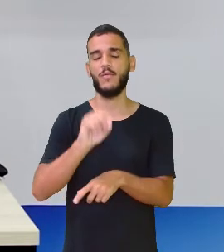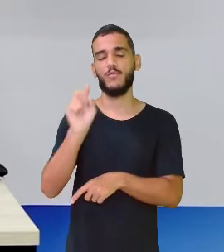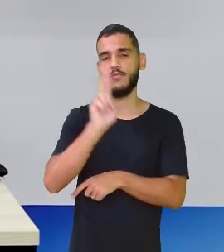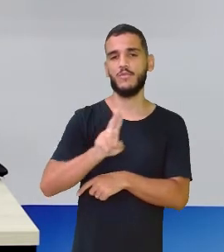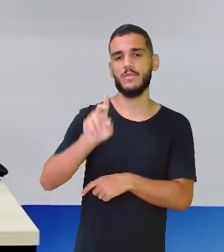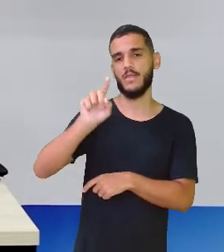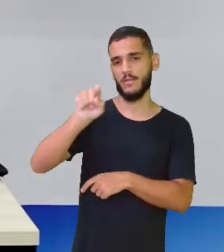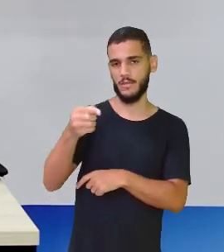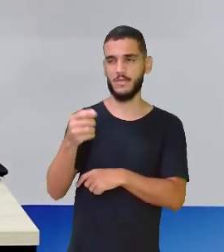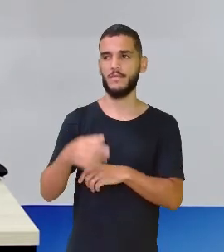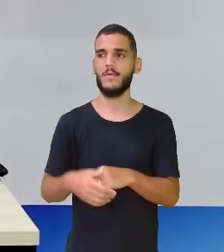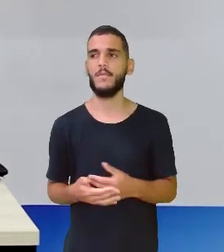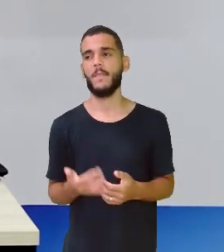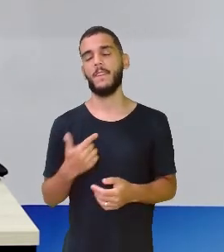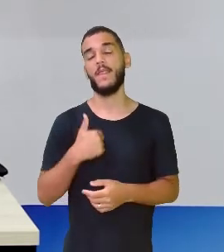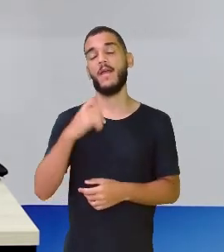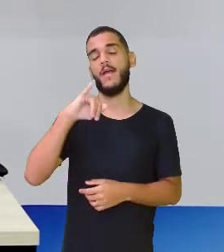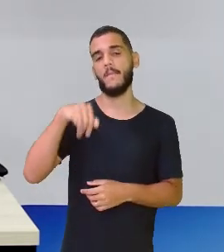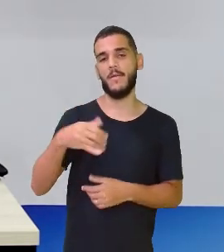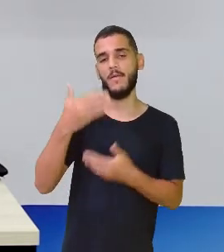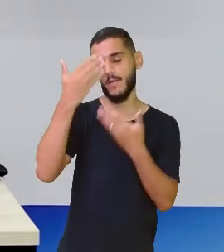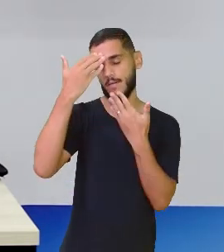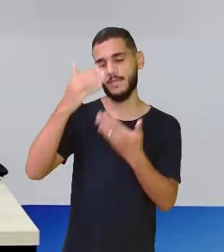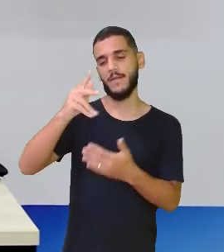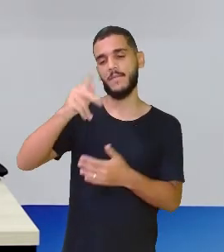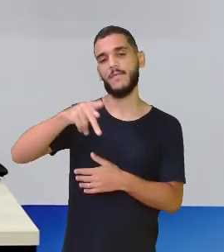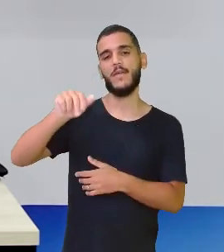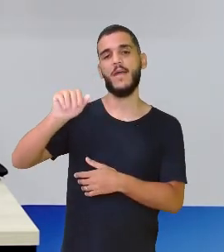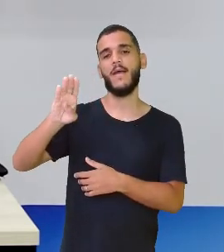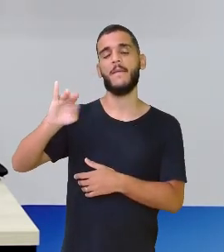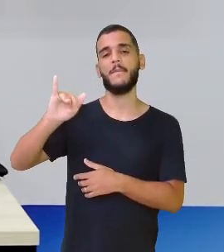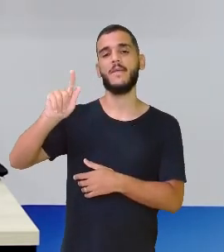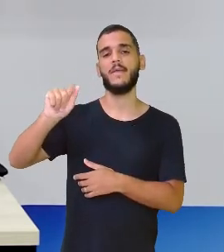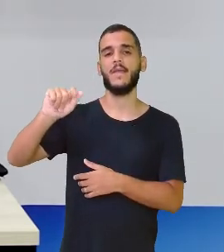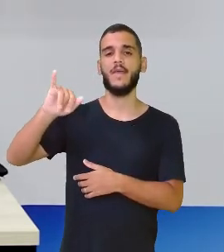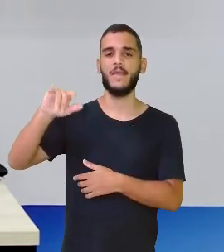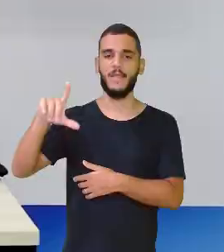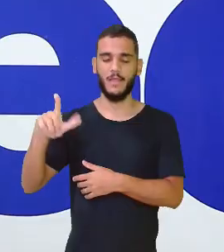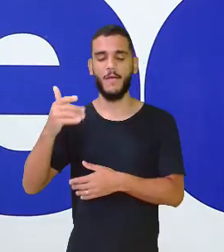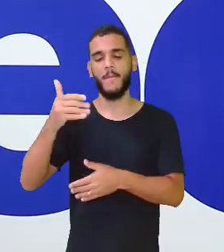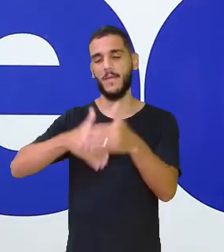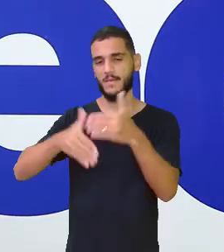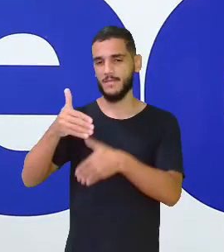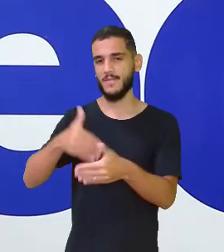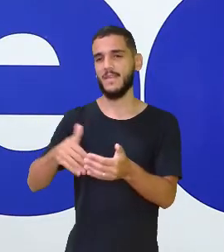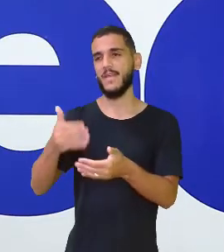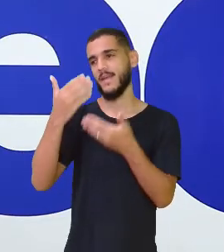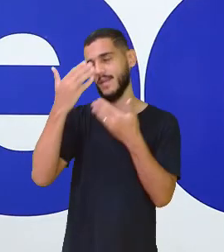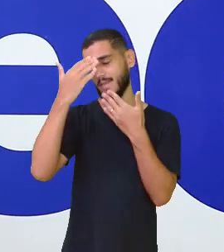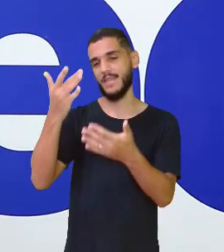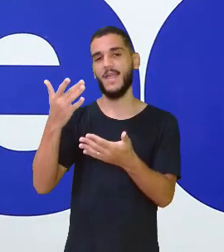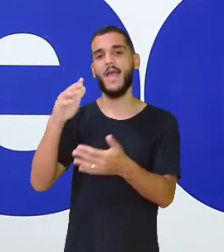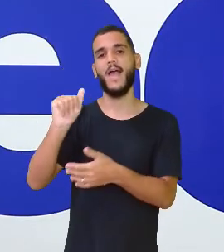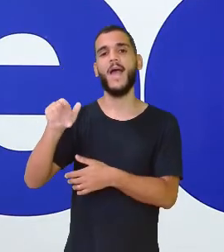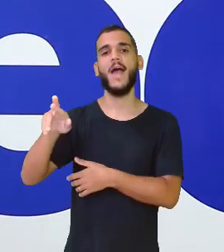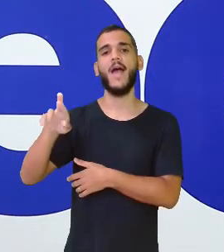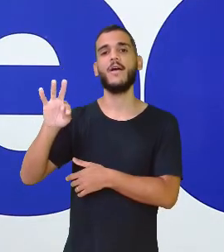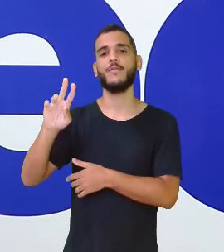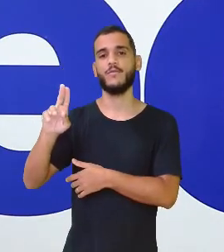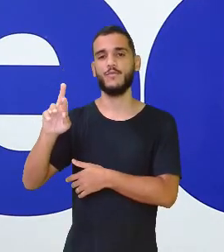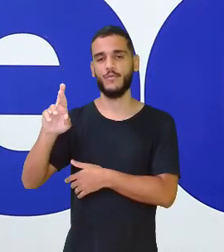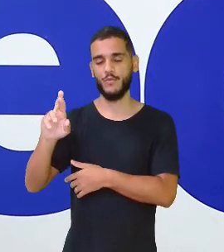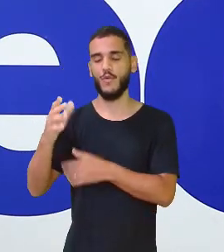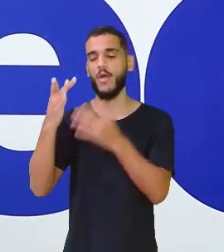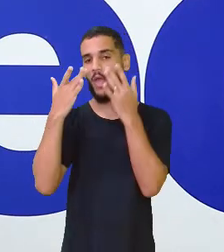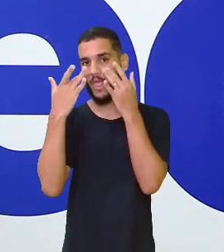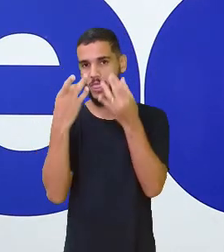Beleza? Eu aproveito pra agradecer a professora Abigail Viana. Eu que agradeço e Arthur está atento à aula. Eu estava aqui conversando comigo